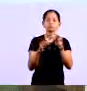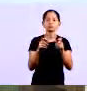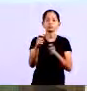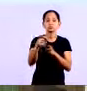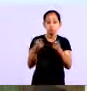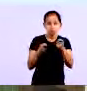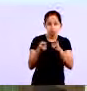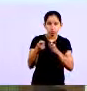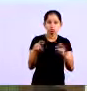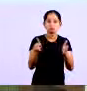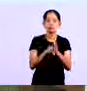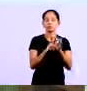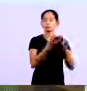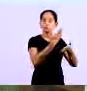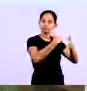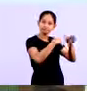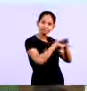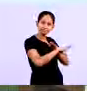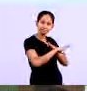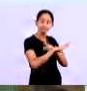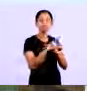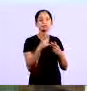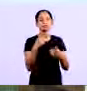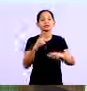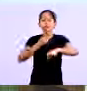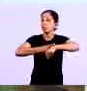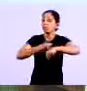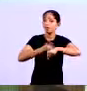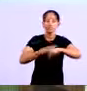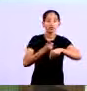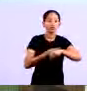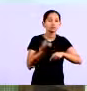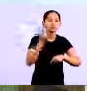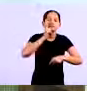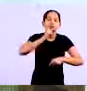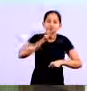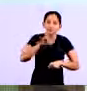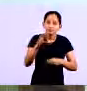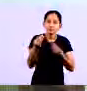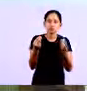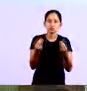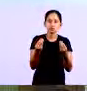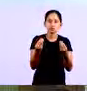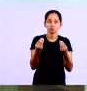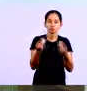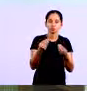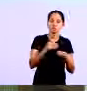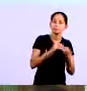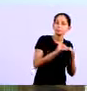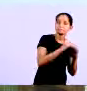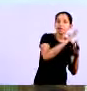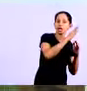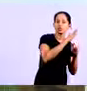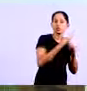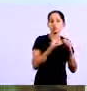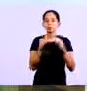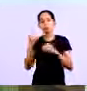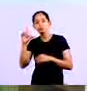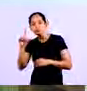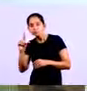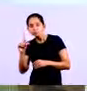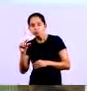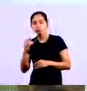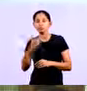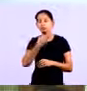importante que você aperfeiçoe o seu controle de estoque porque chega um momento que você consegue maximizar a sua produção a partir do seu controle de estoque a partir daqu que você